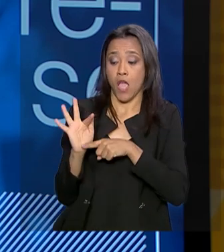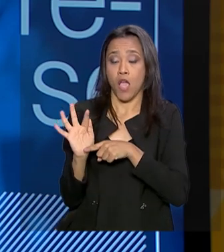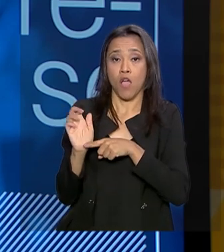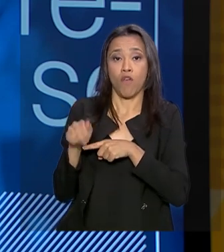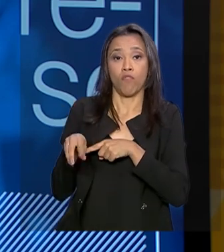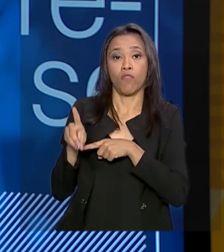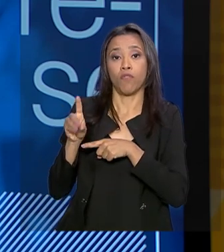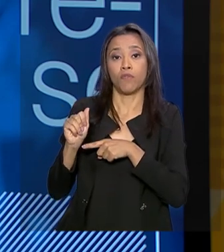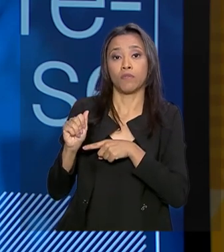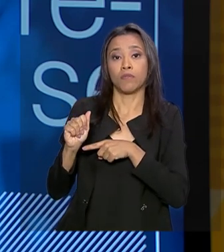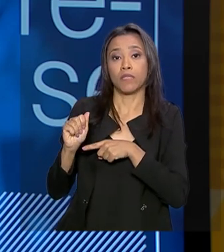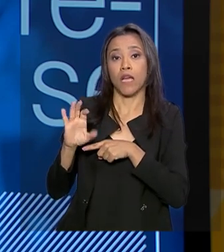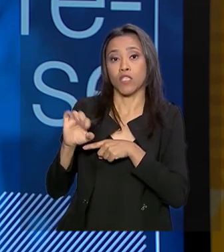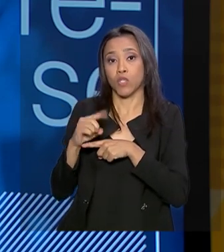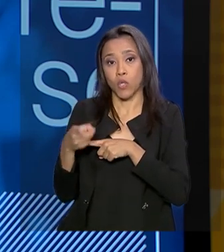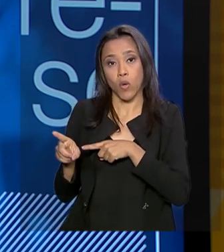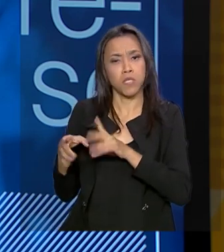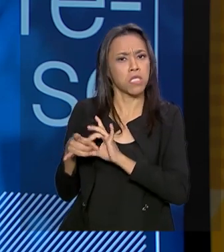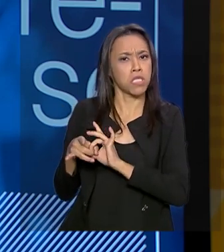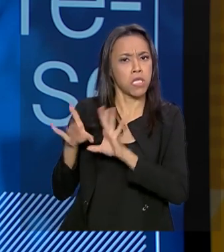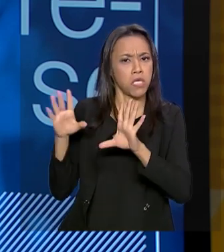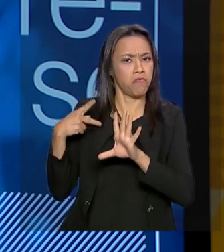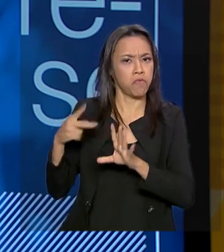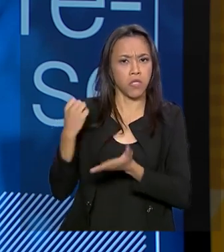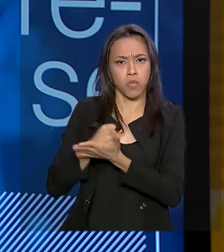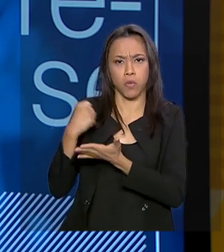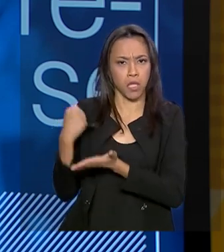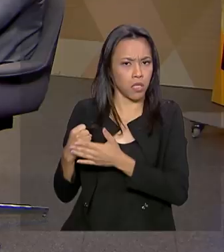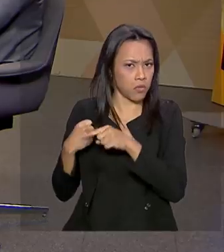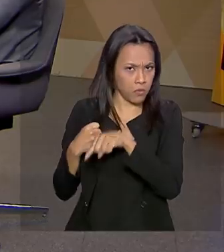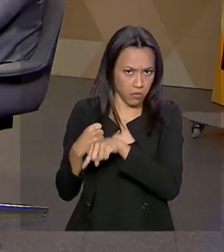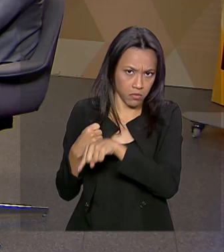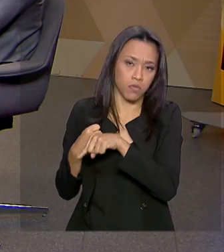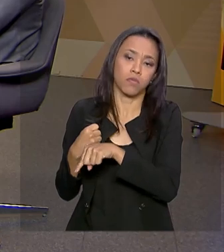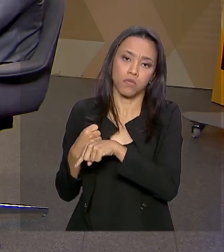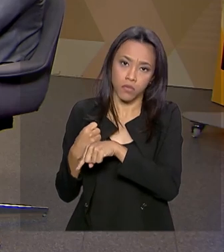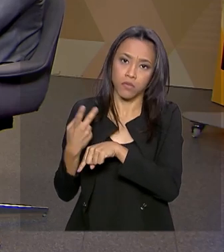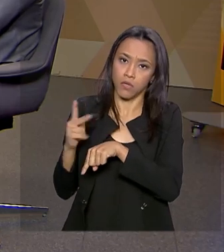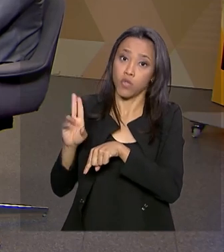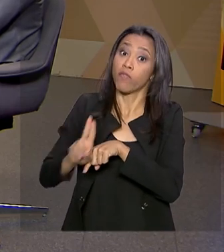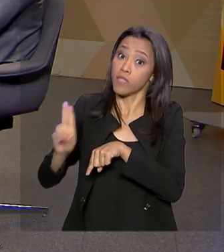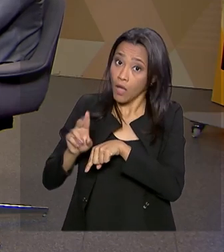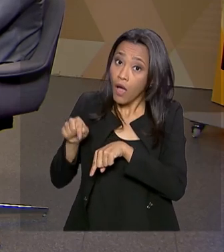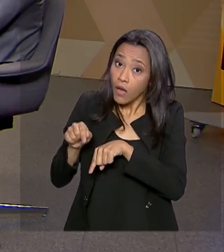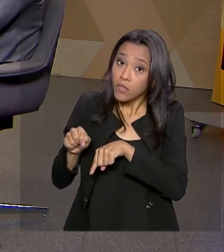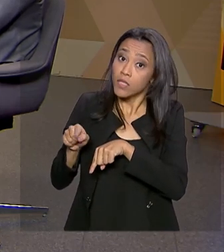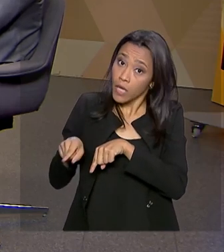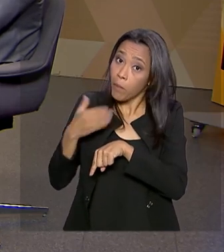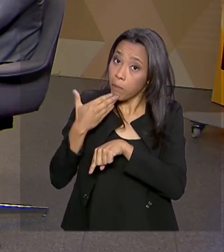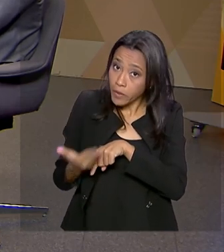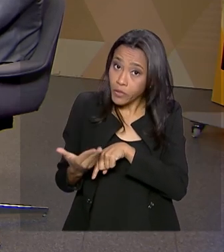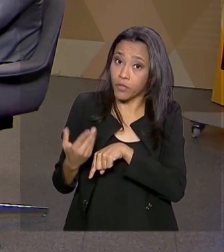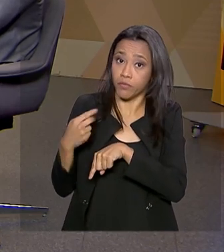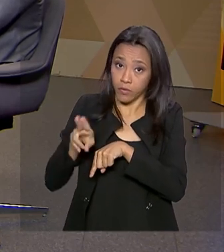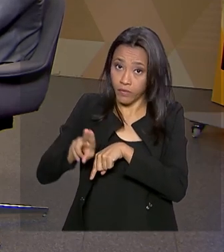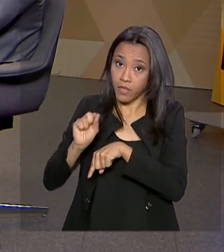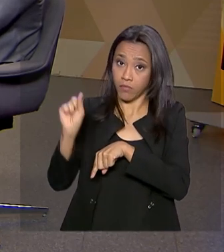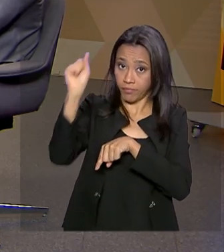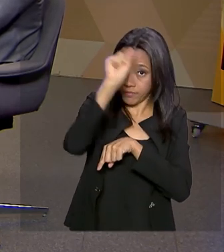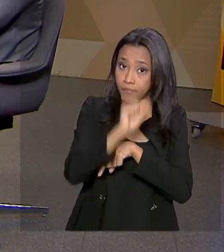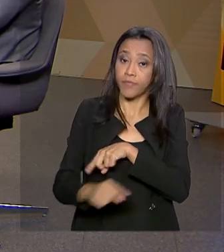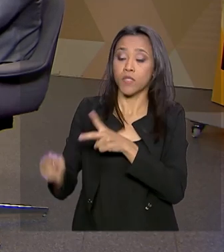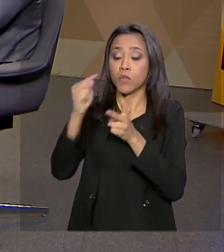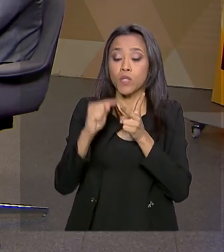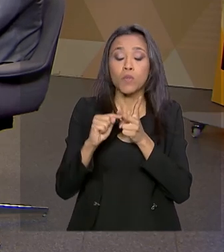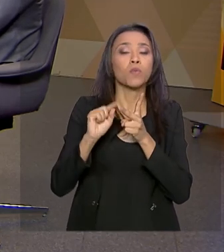muita liberdade na contratualização com as universidades, que é um pleito dos reitores. O segundo ponto que a gente